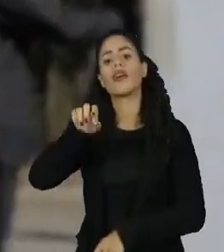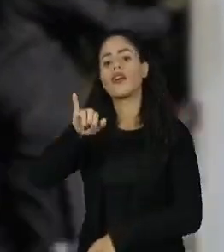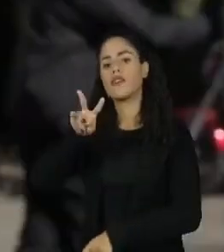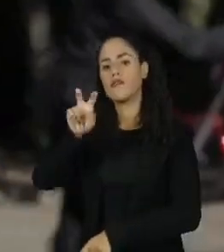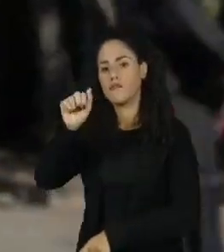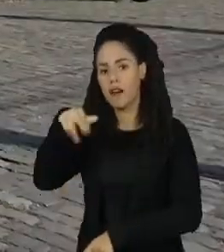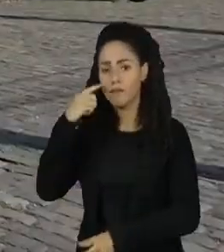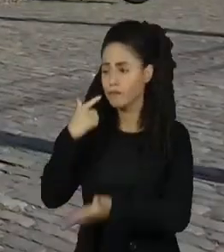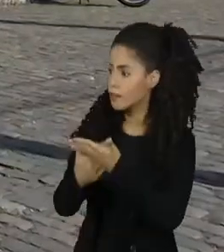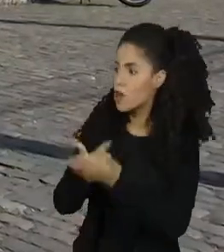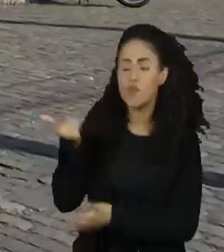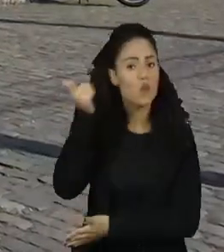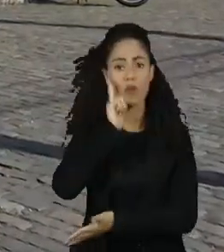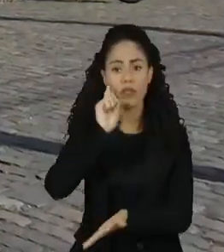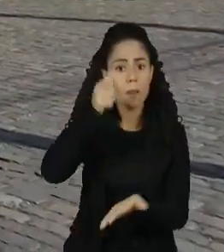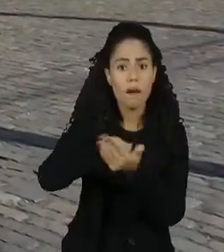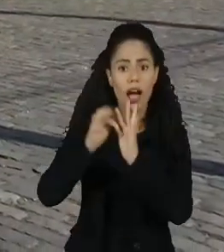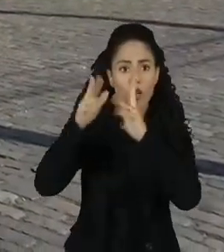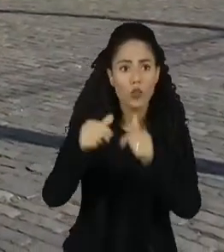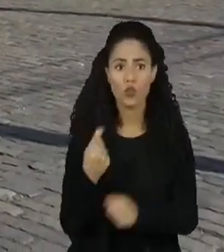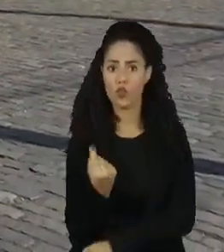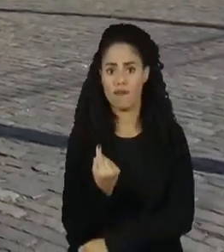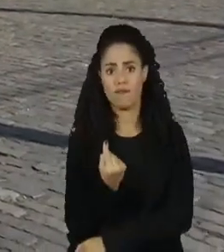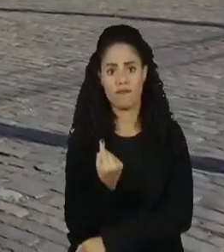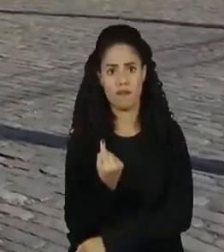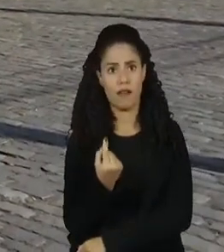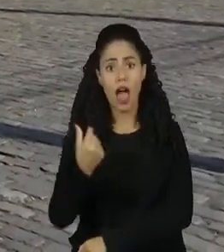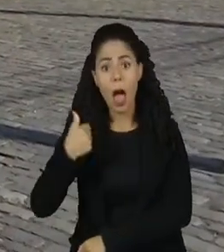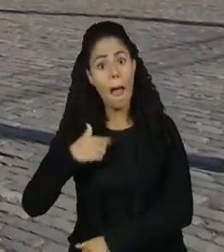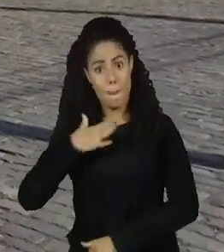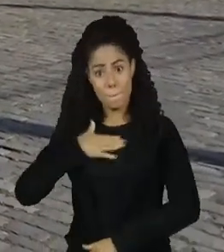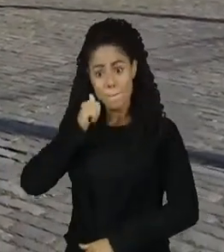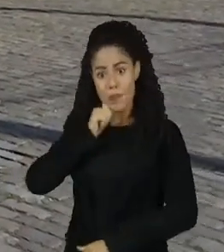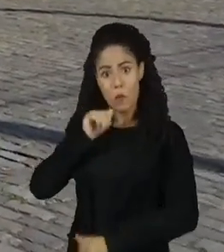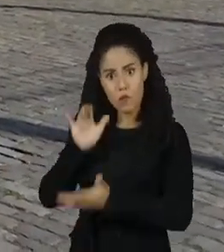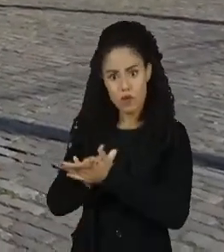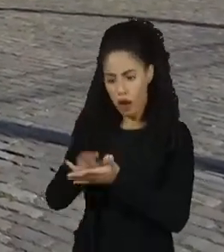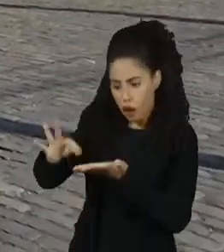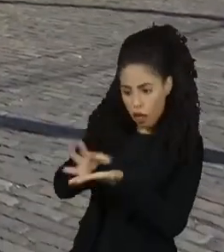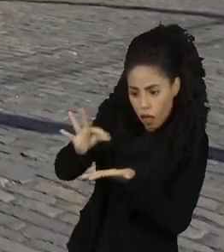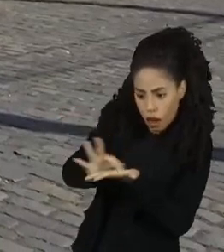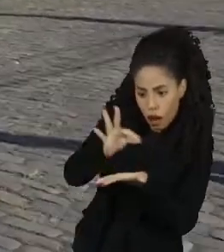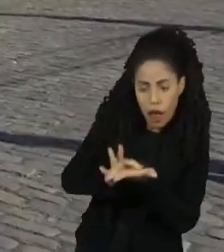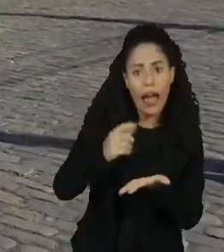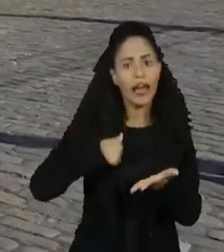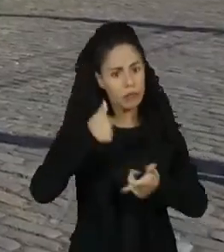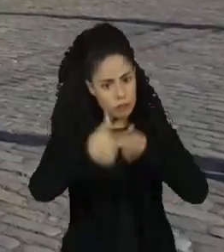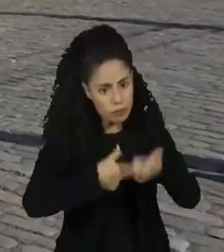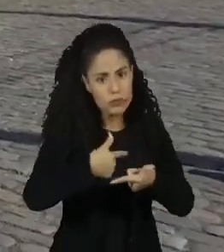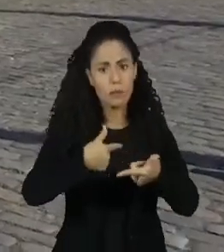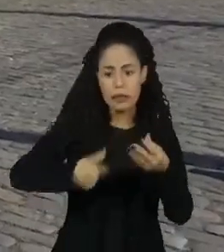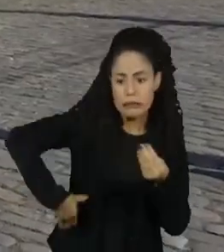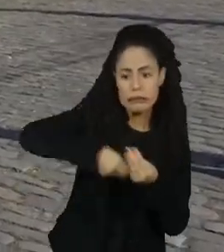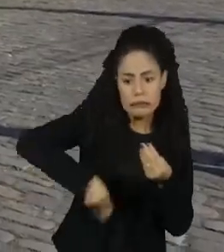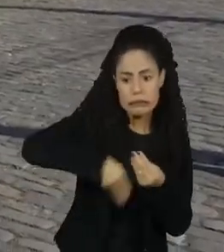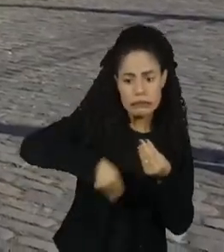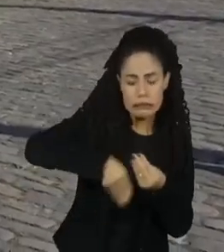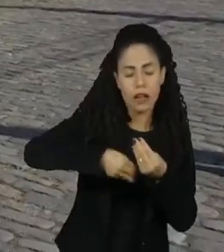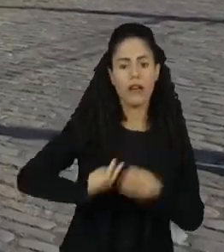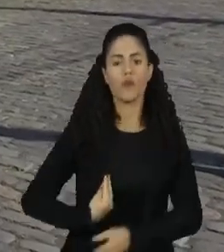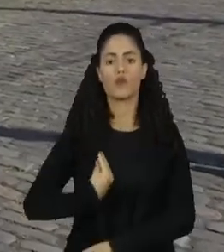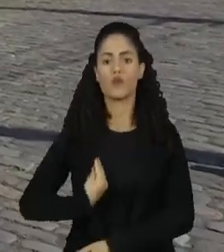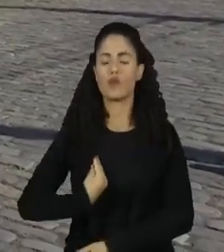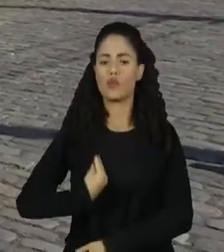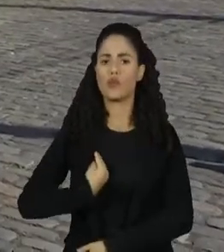as contas de casa. Minha mulher costura, eu trabalho, faço muita coisa. Eu vivo conforme